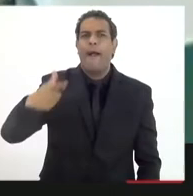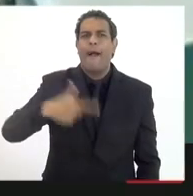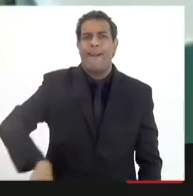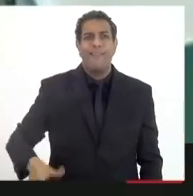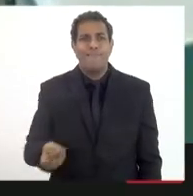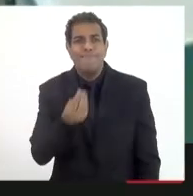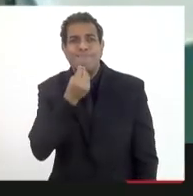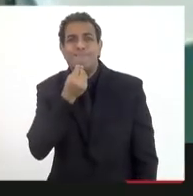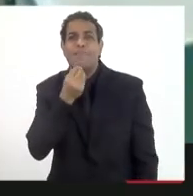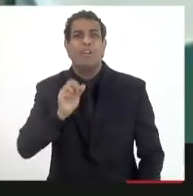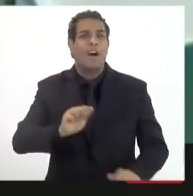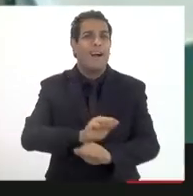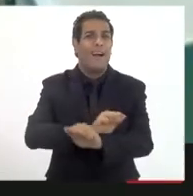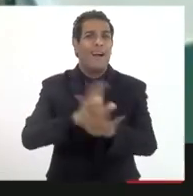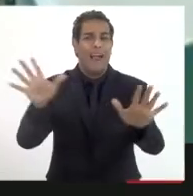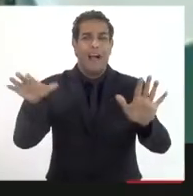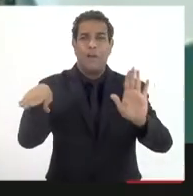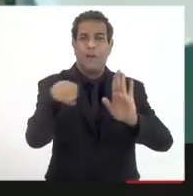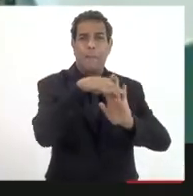está aqui dito